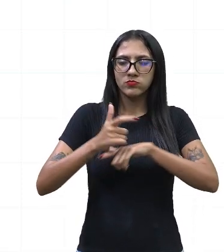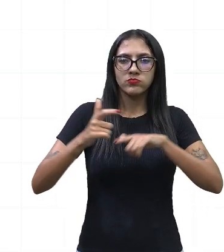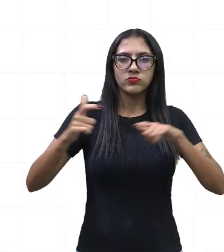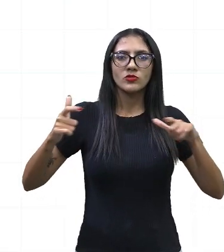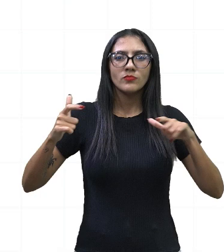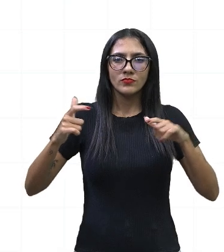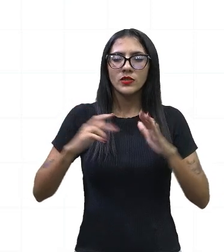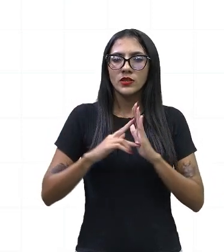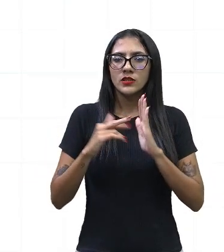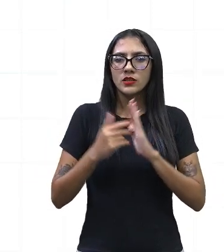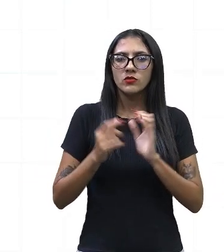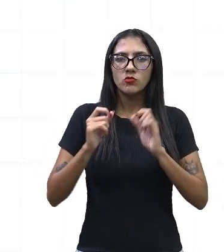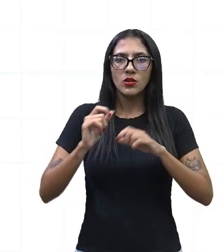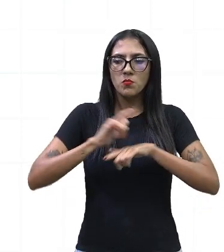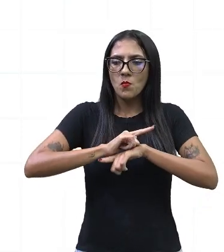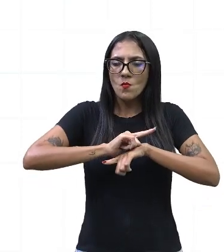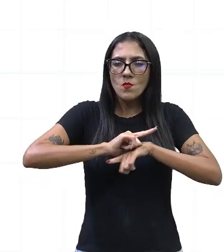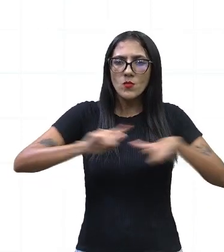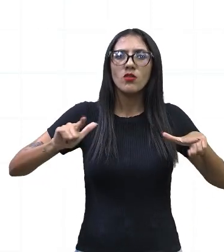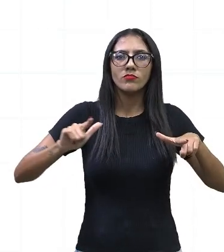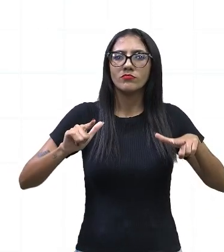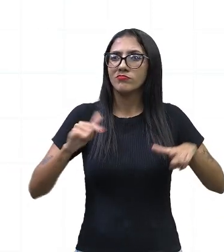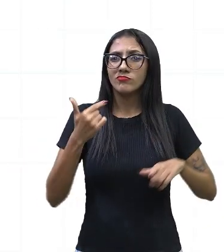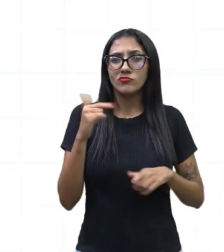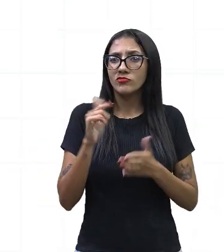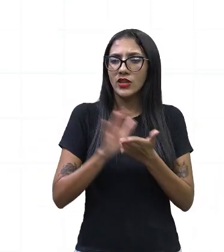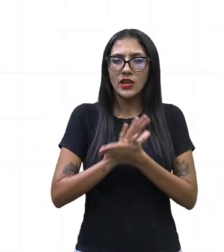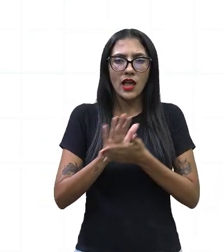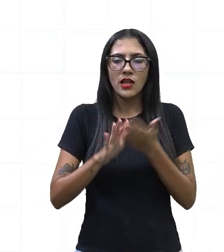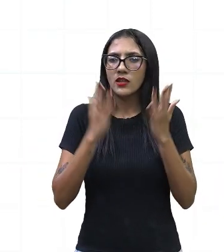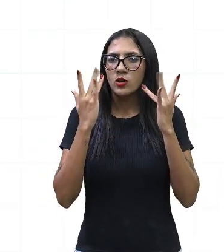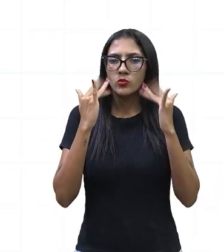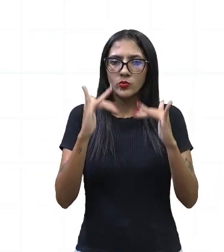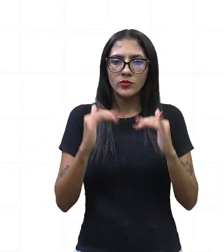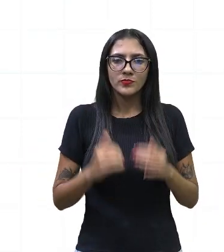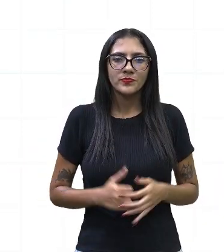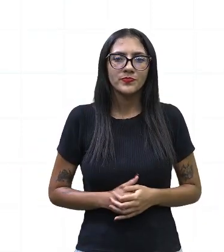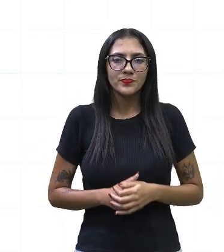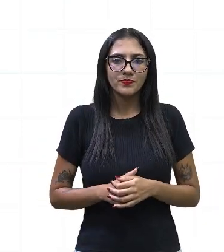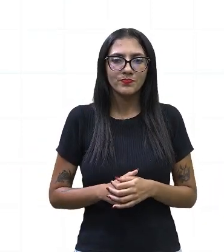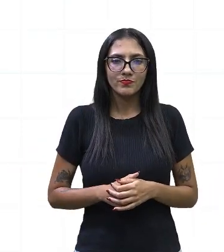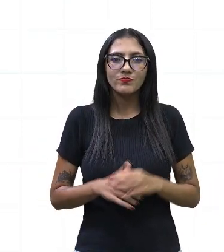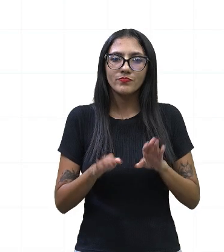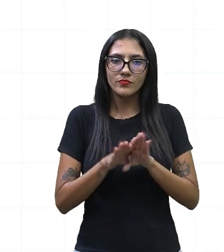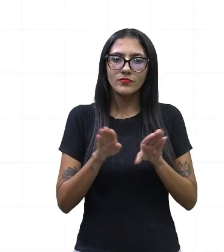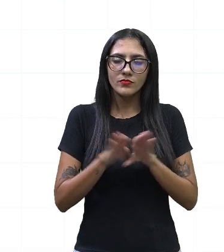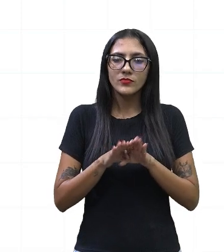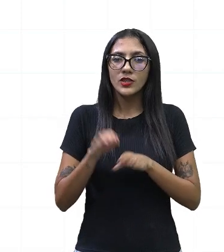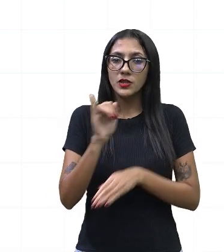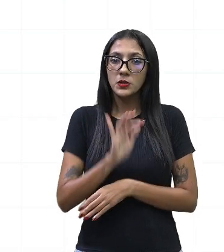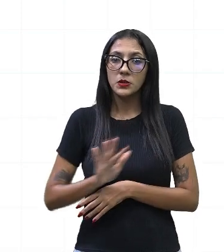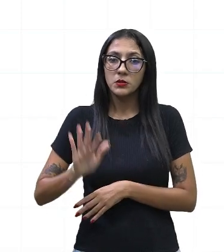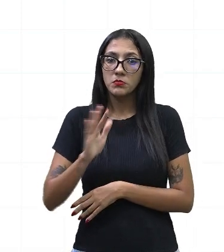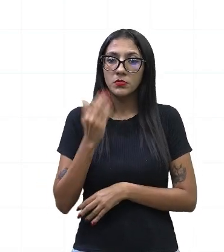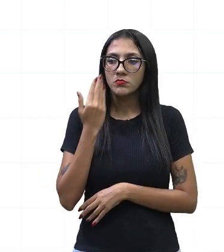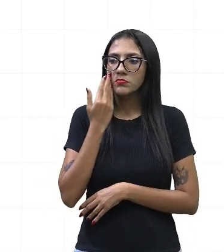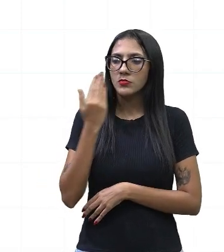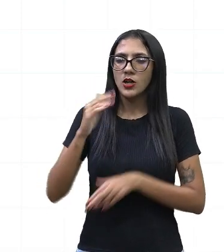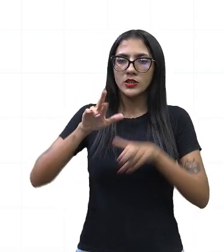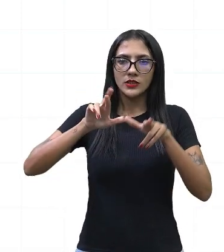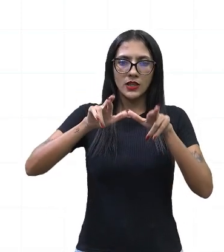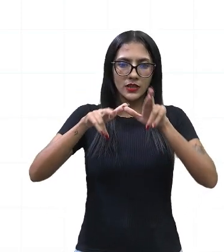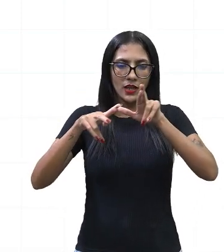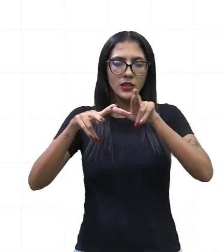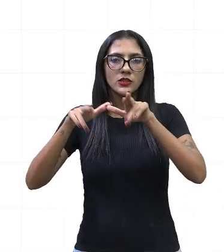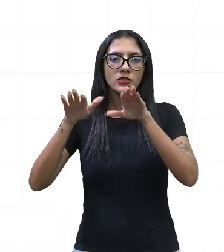retirada da cobertura vegetal. E aqui embaixo apenas as imagens de satélites que mostram esse processo, que ocorreu desde 2017